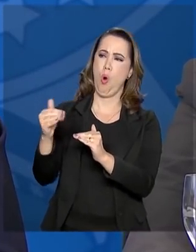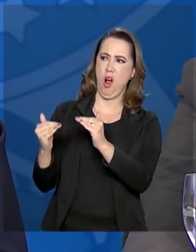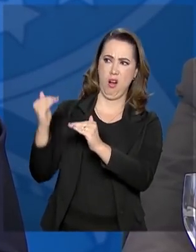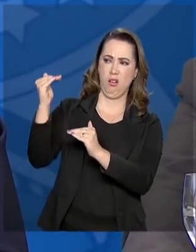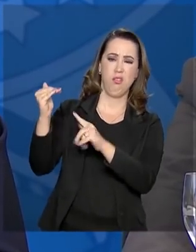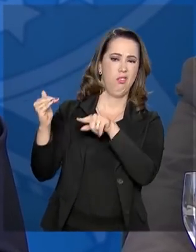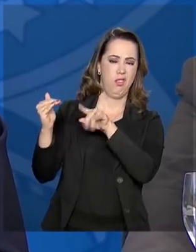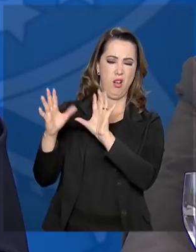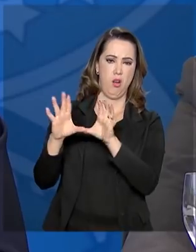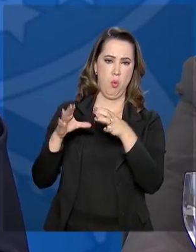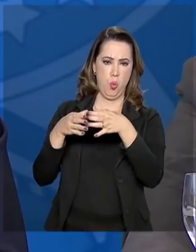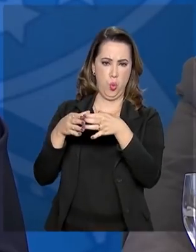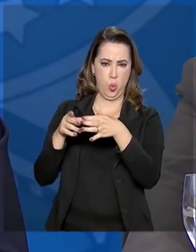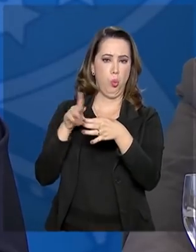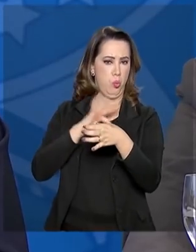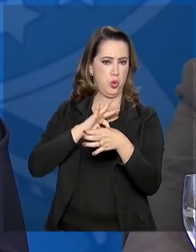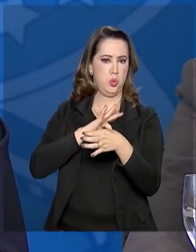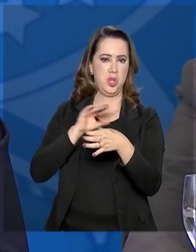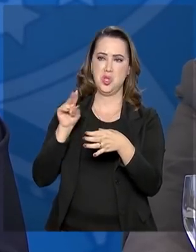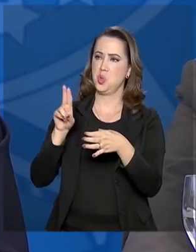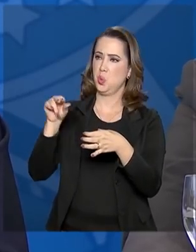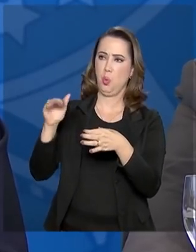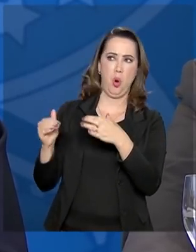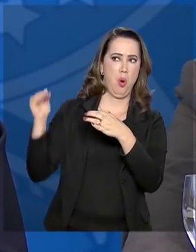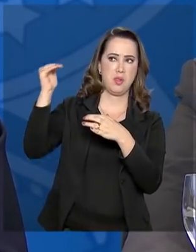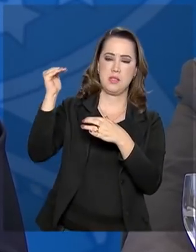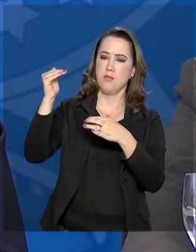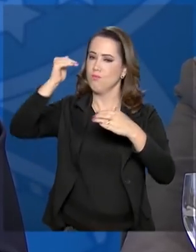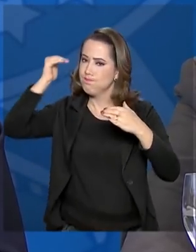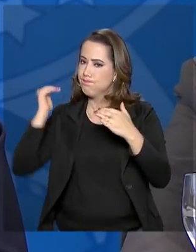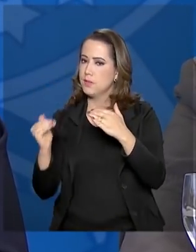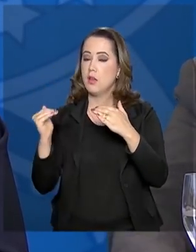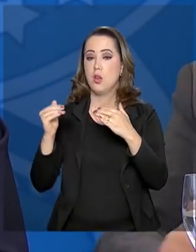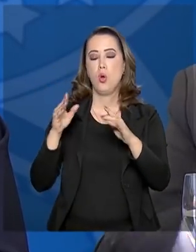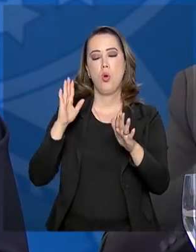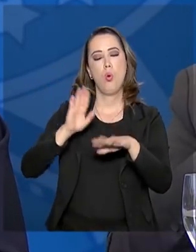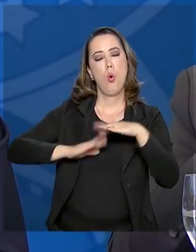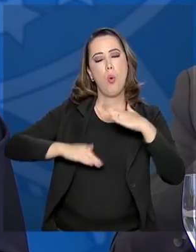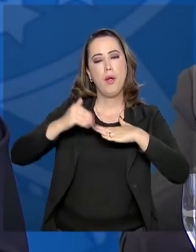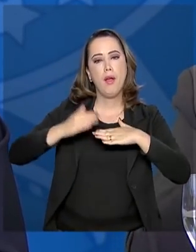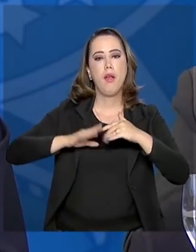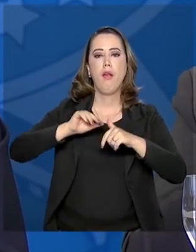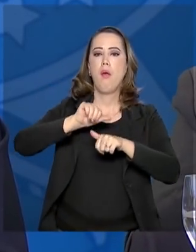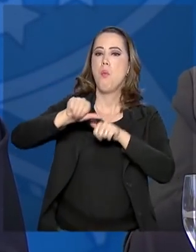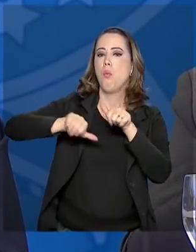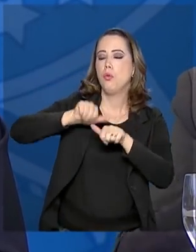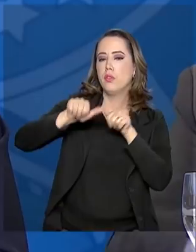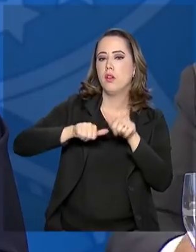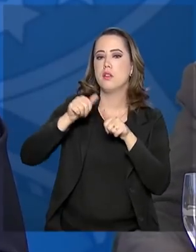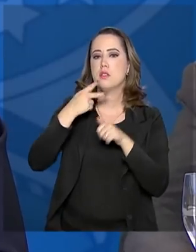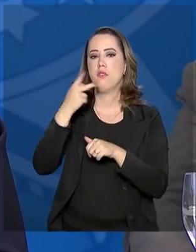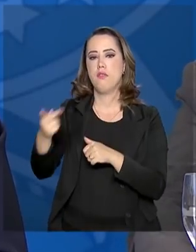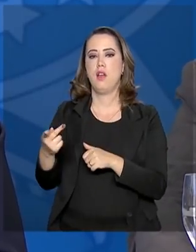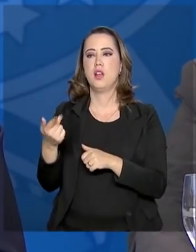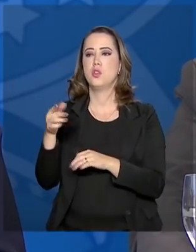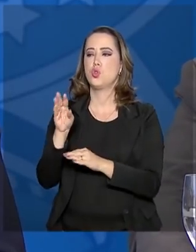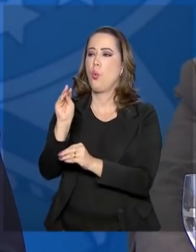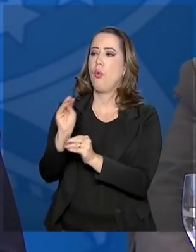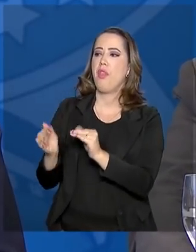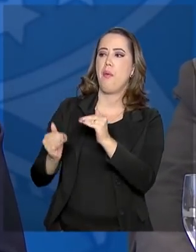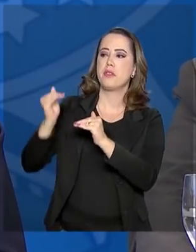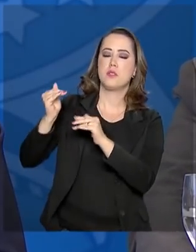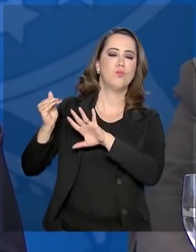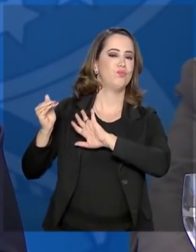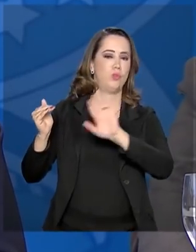voltado para mudanças para policial militar, se fala em restabelecer privilégios, isso não é verdade. E eu